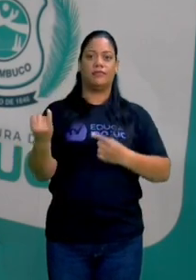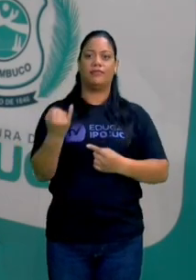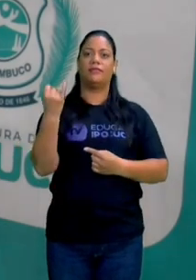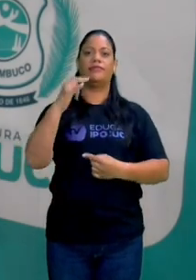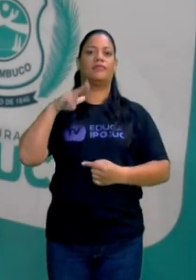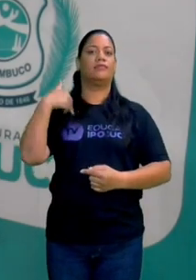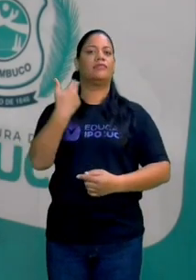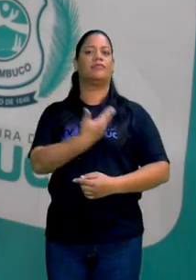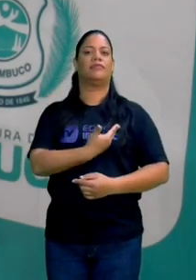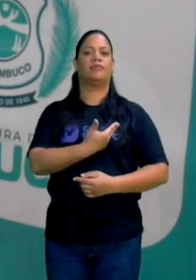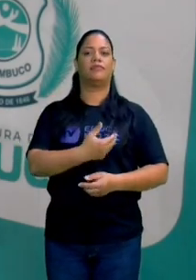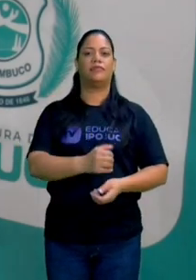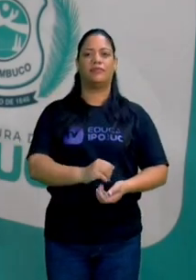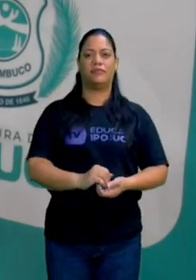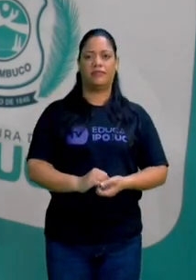nós.